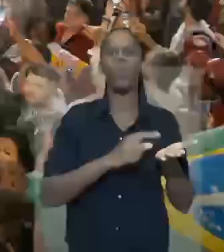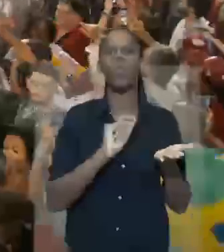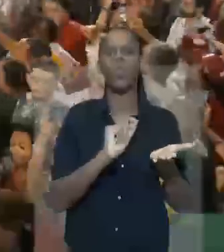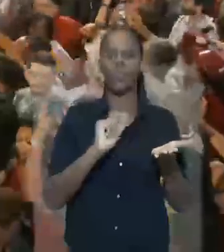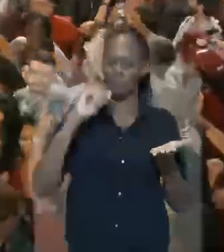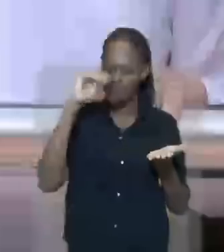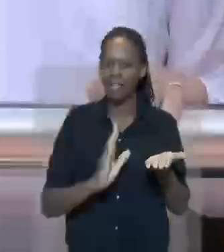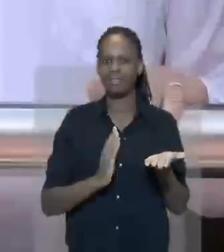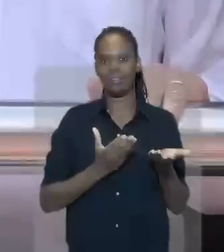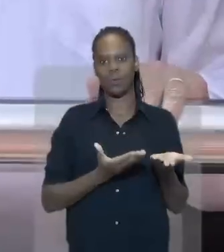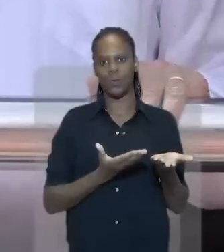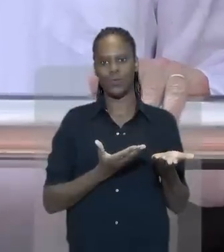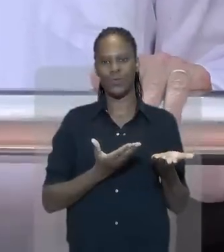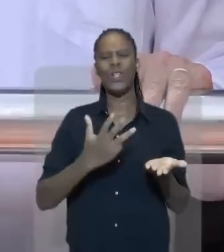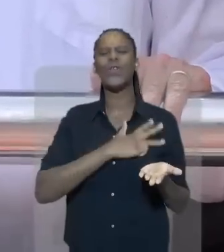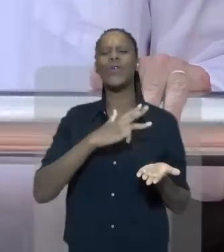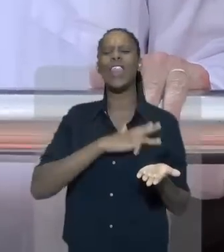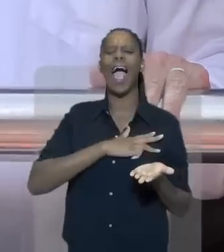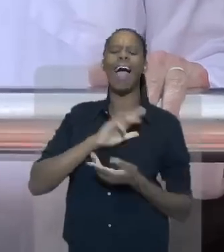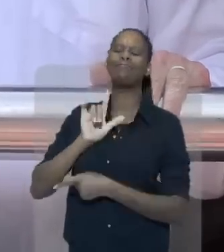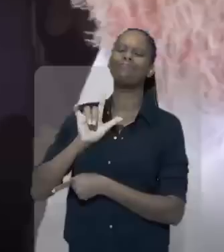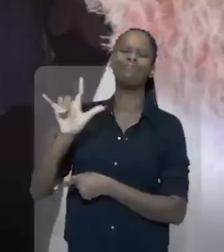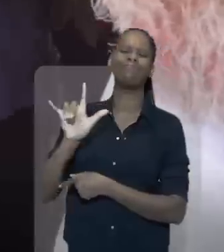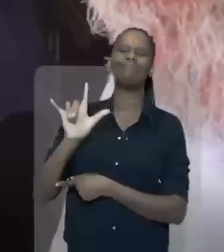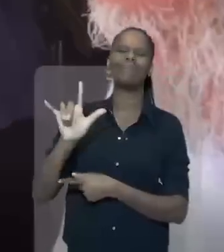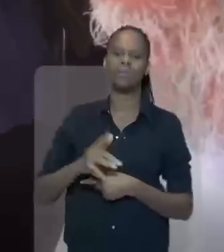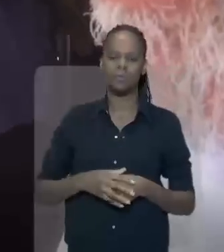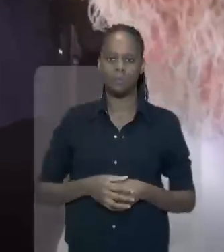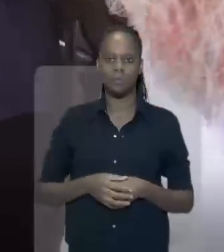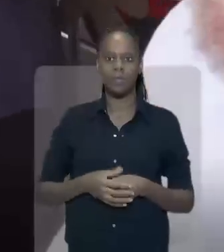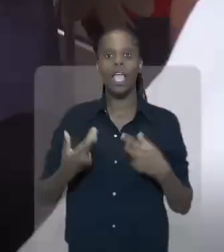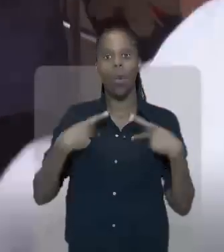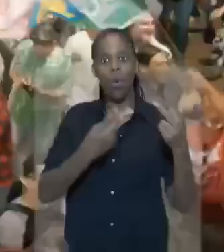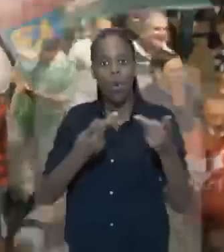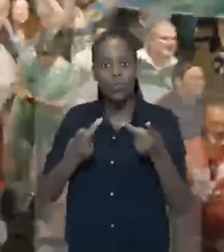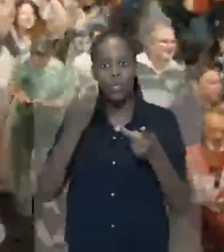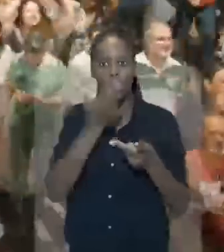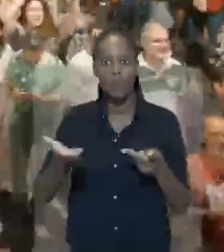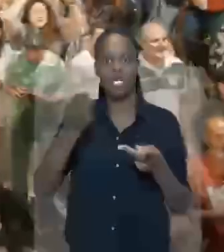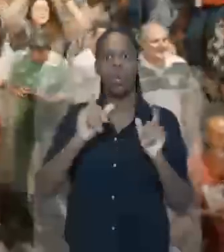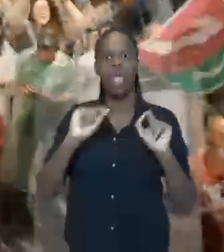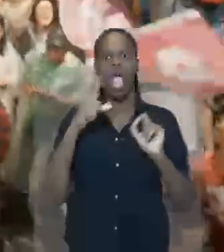compromisso com as pessoas. Lula tem um compromisso com o Brasil.